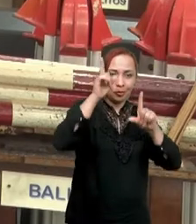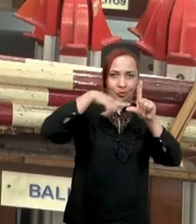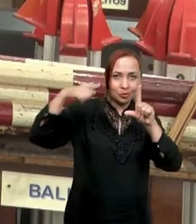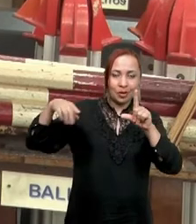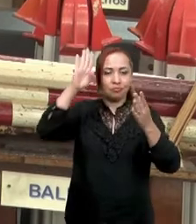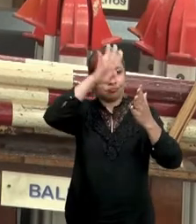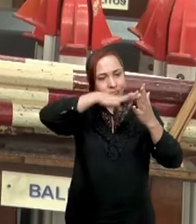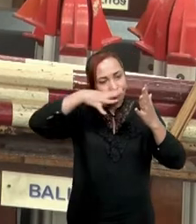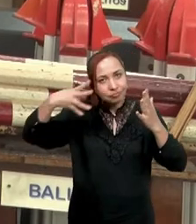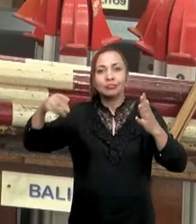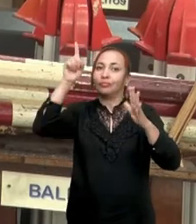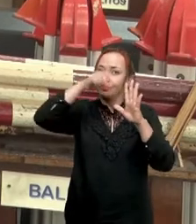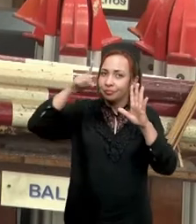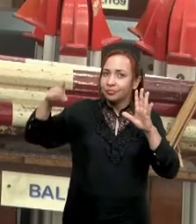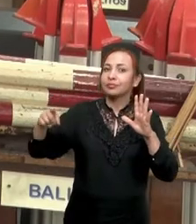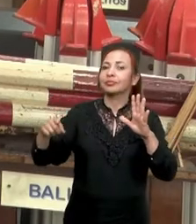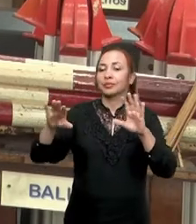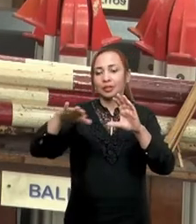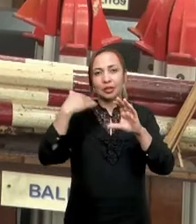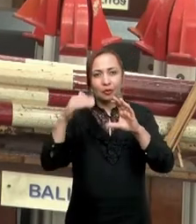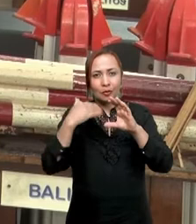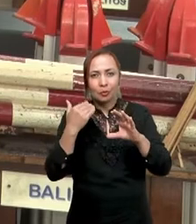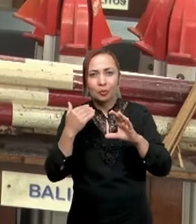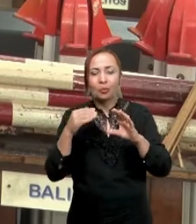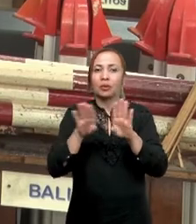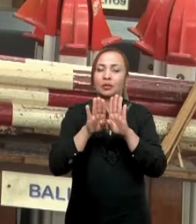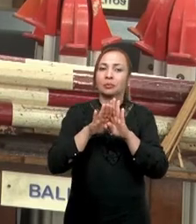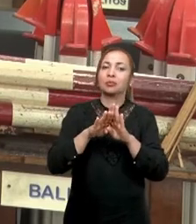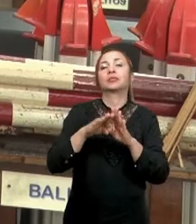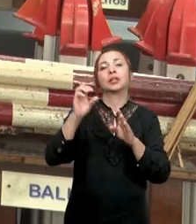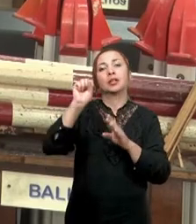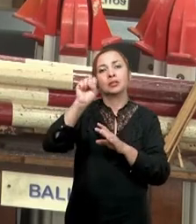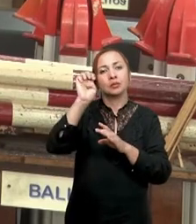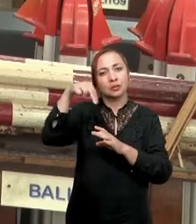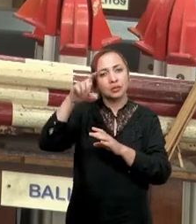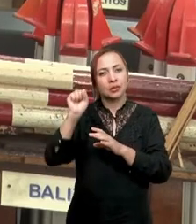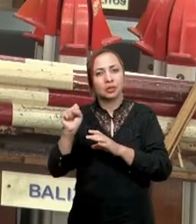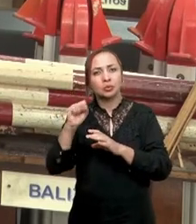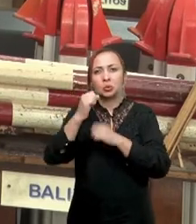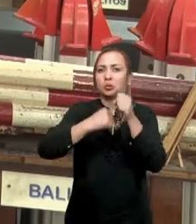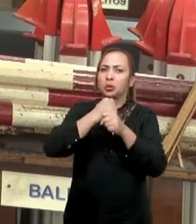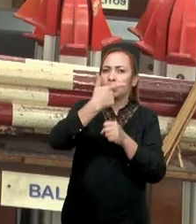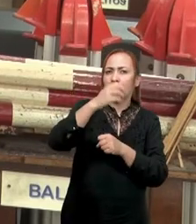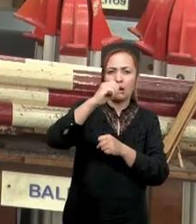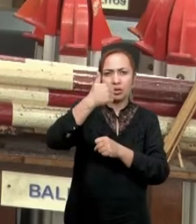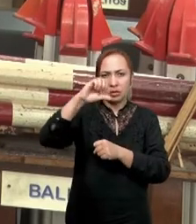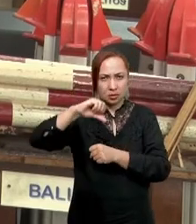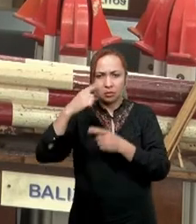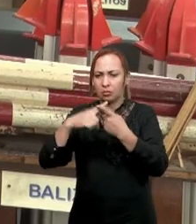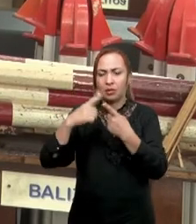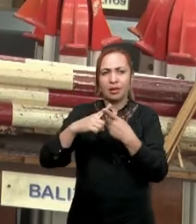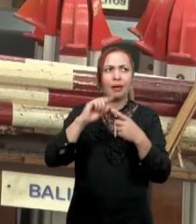traço os dados que eles passaram com os dados do Censo Escolar de 2019. Por quê?